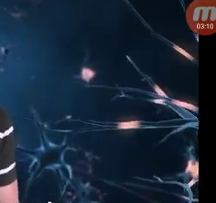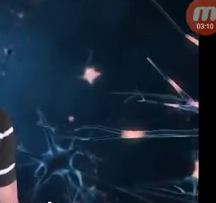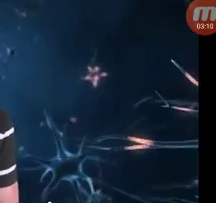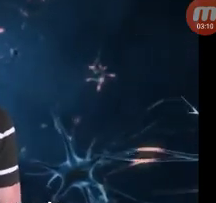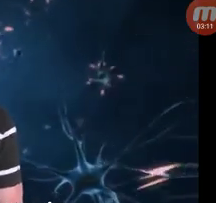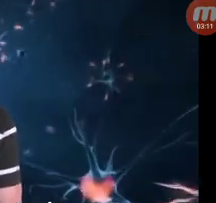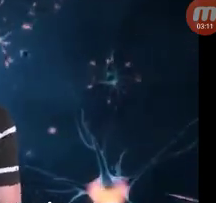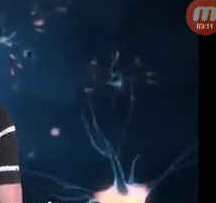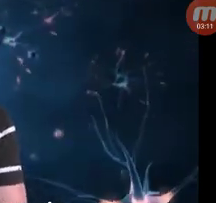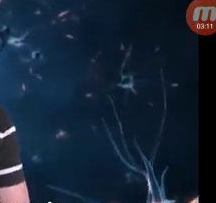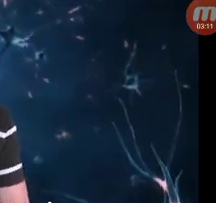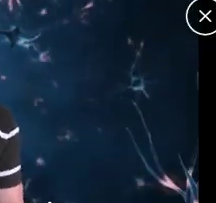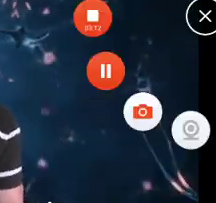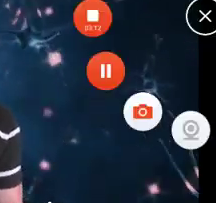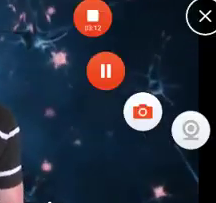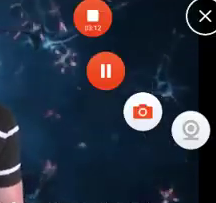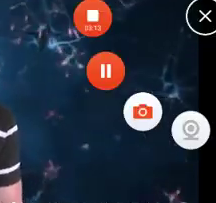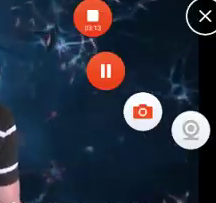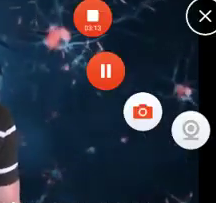Neuropersuasão é a área da neurociência que mais está crescendo. Afinal, o próximo vídeo.